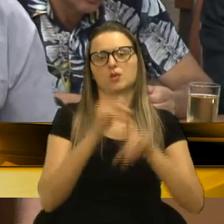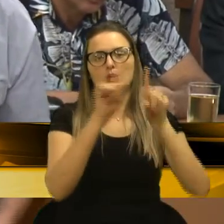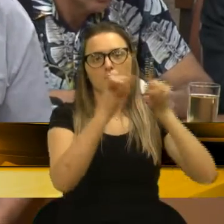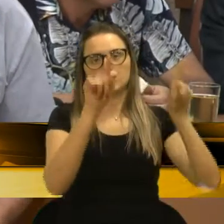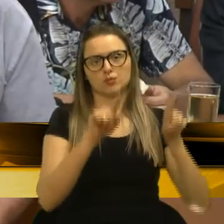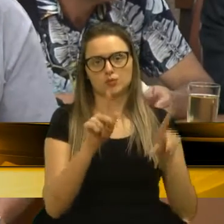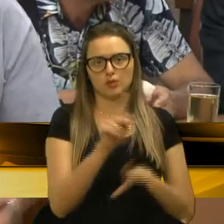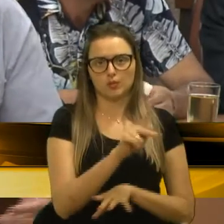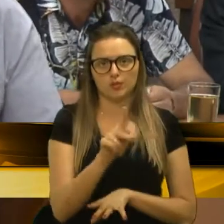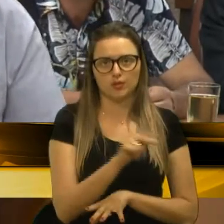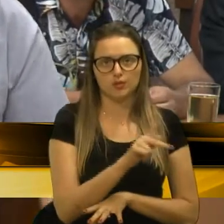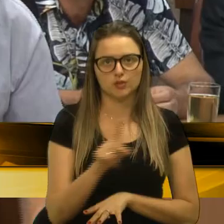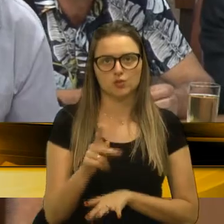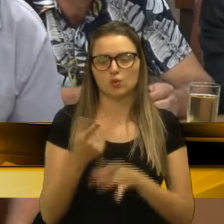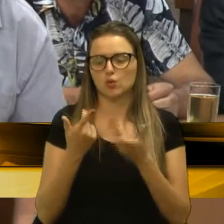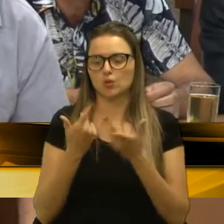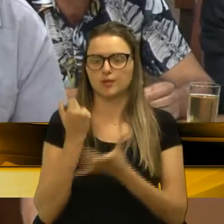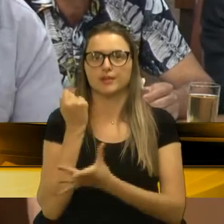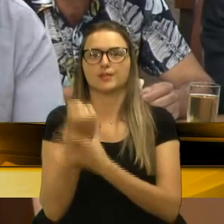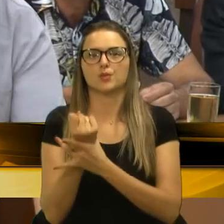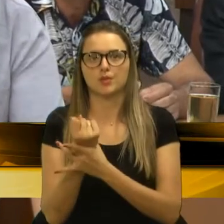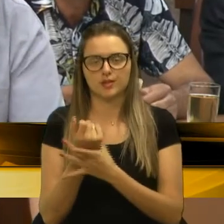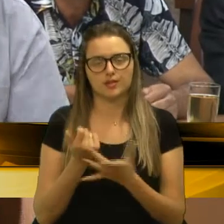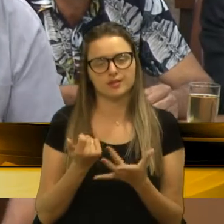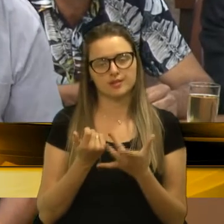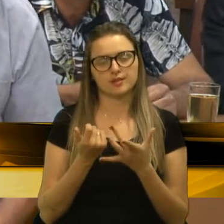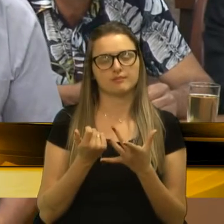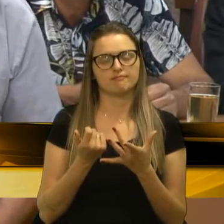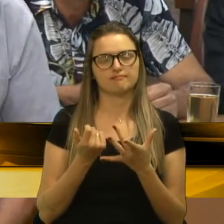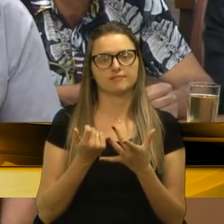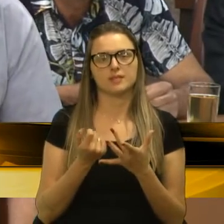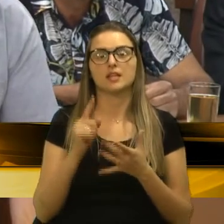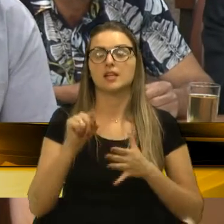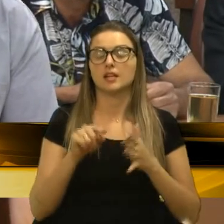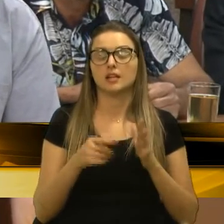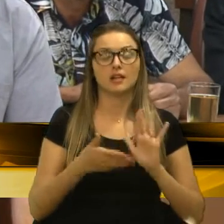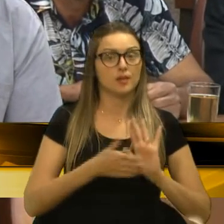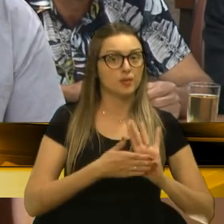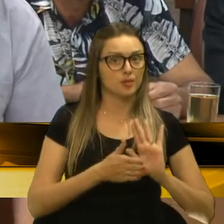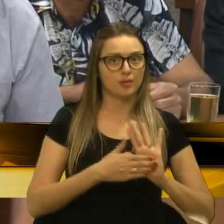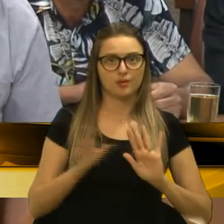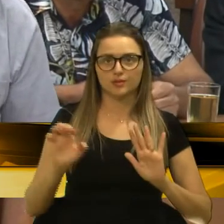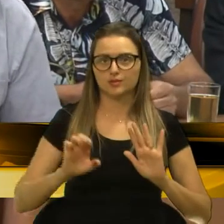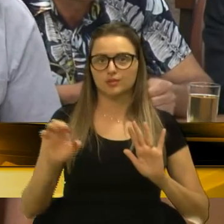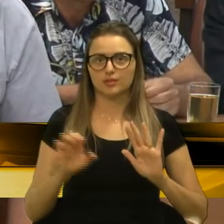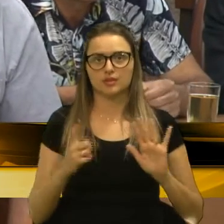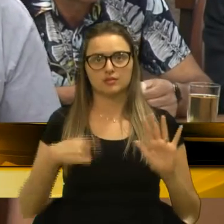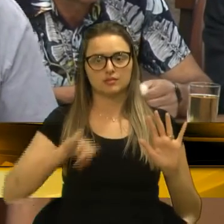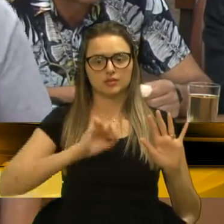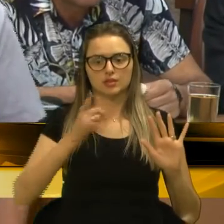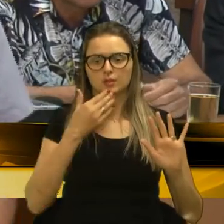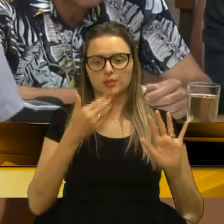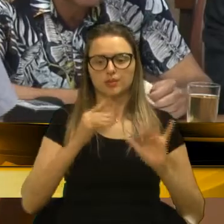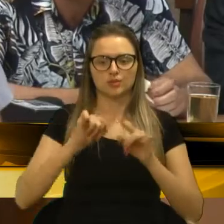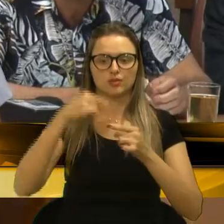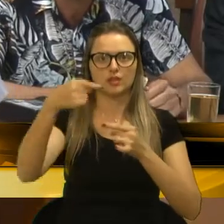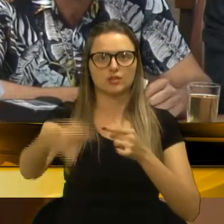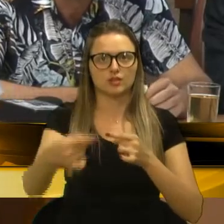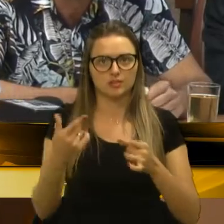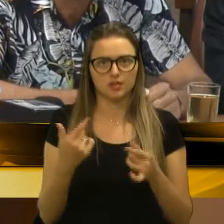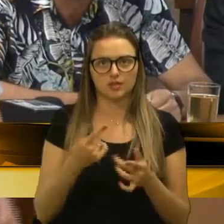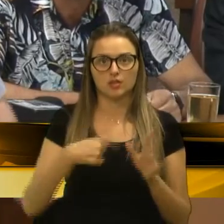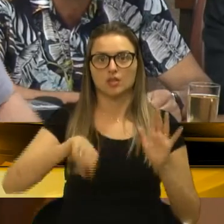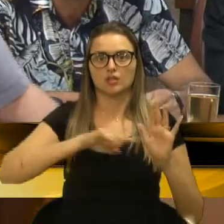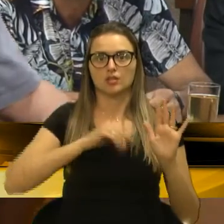educação, servidores da segurança. Então, esse pacote, nós não estamos pedindo nem adiamento desse pacote. A